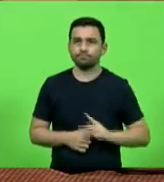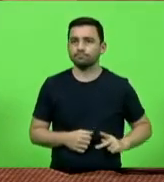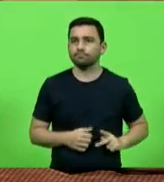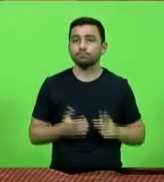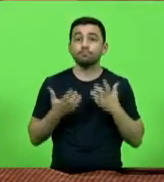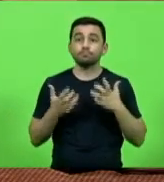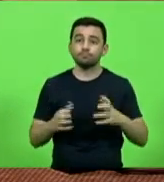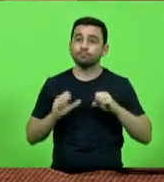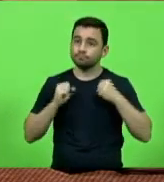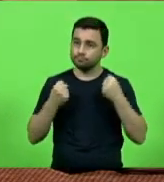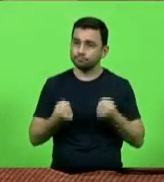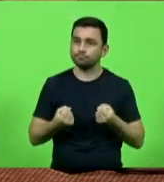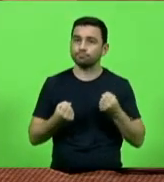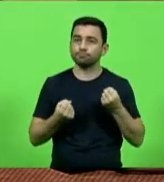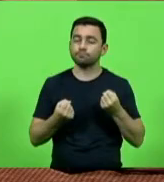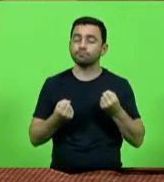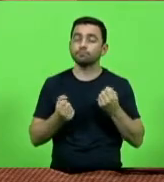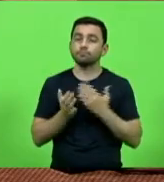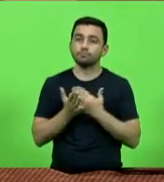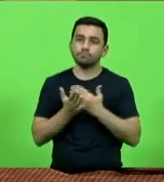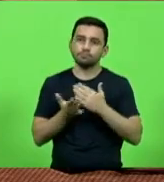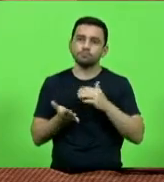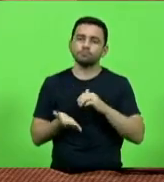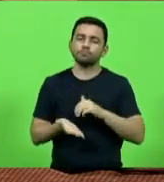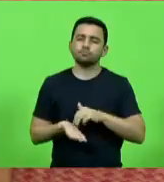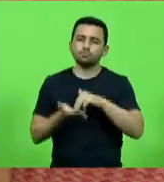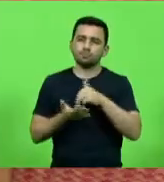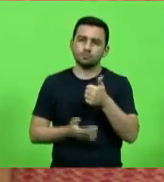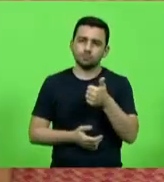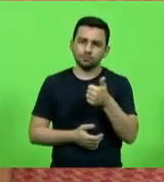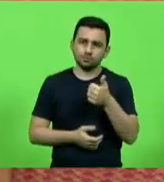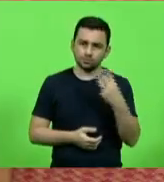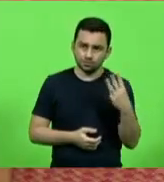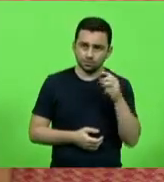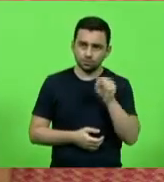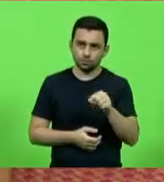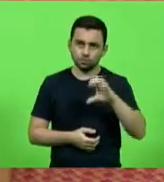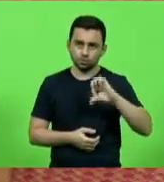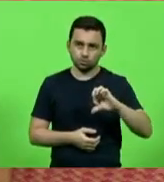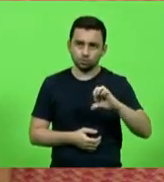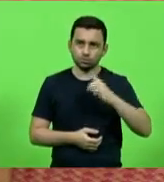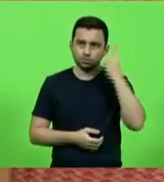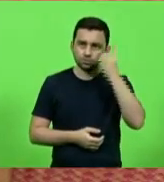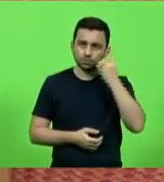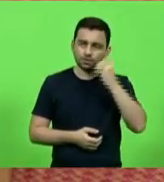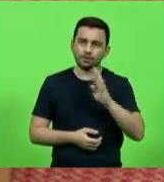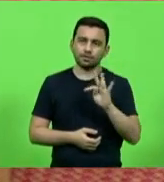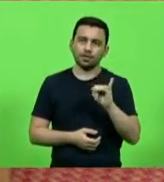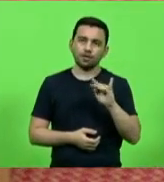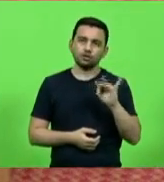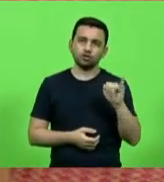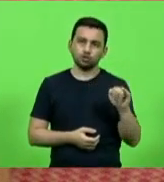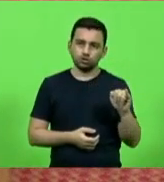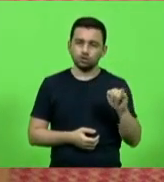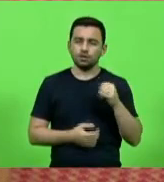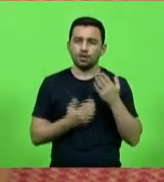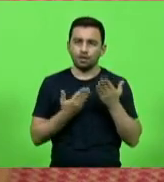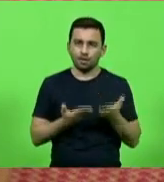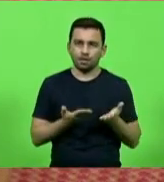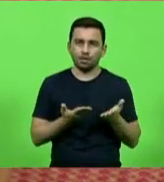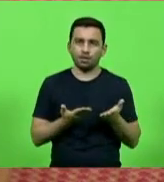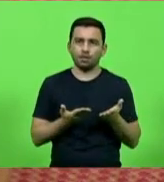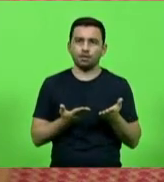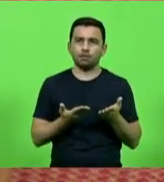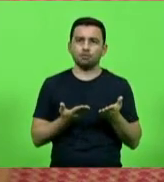reforçar essa moção 13.9 da deputada Tati Teixeira, com referência à